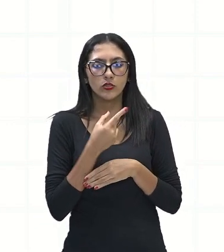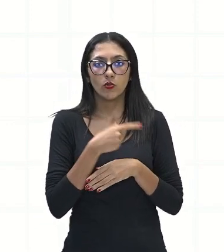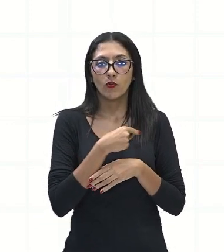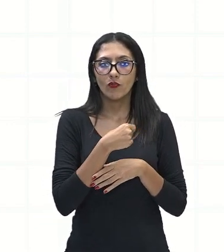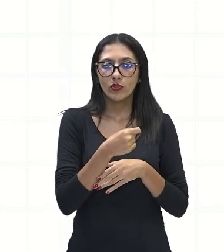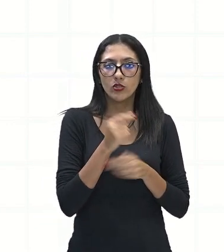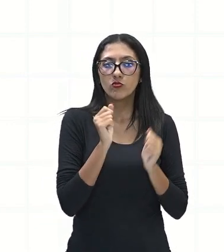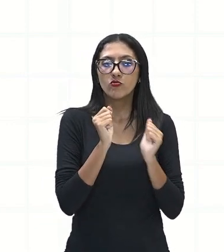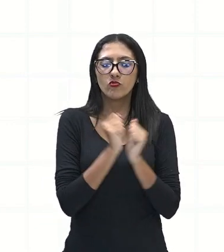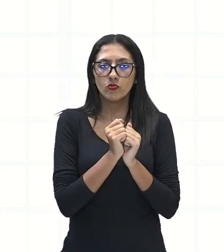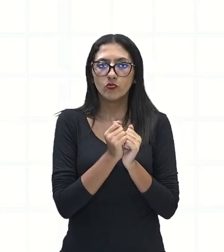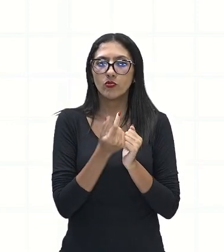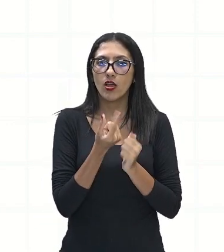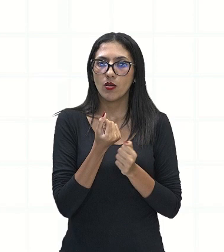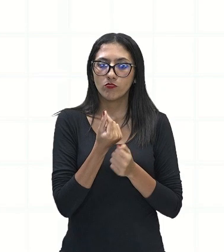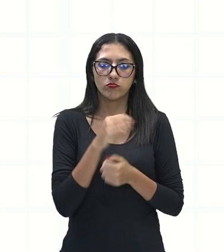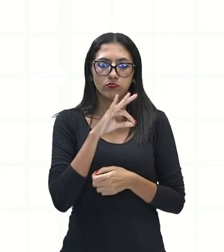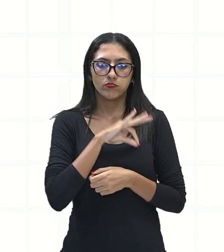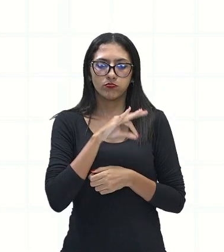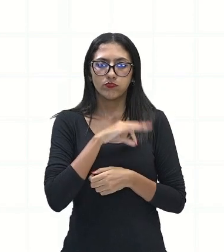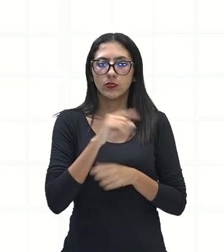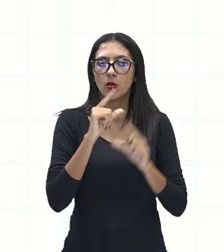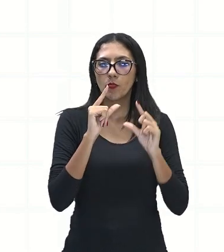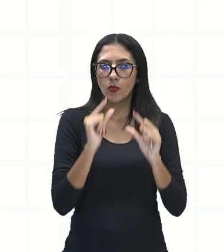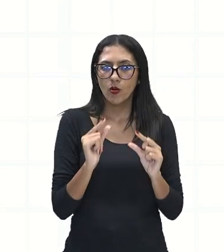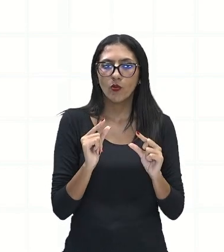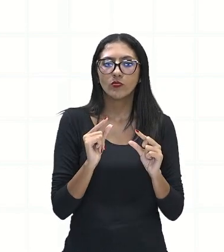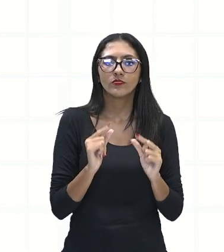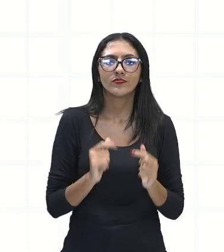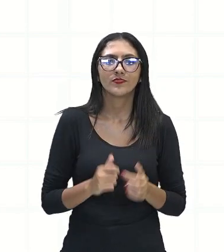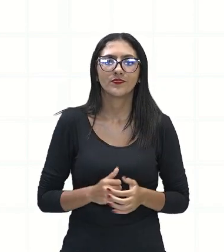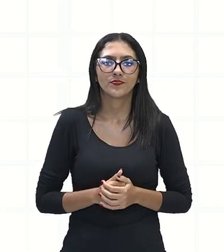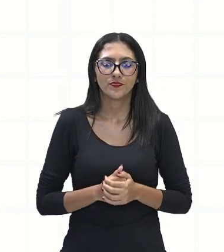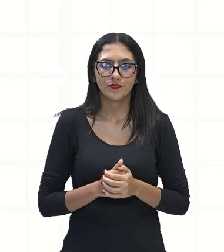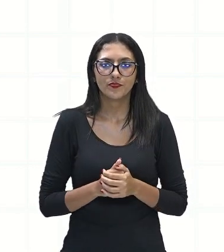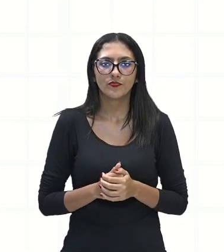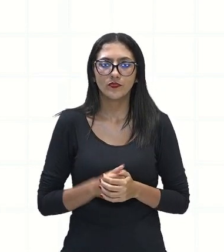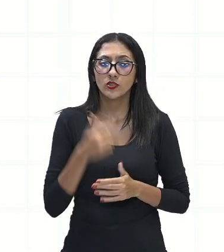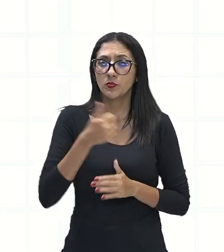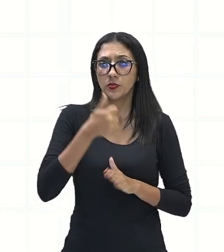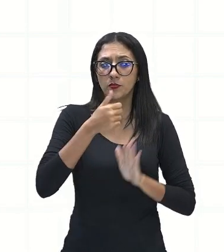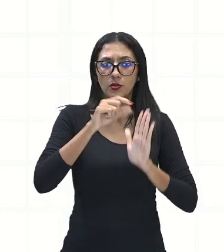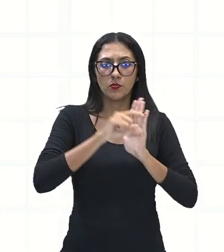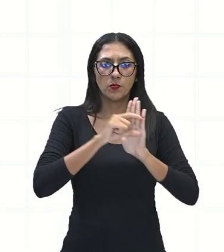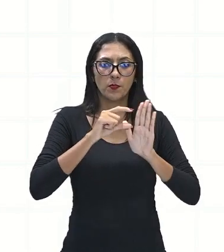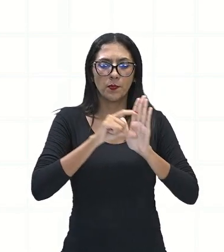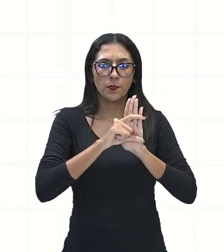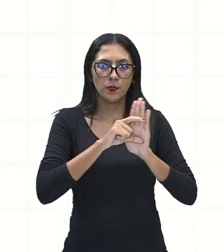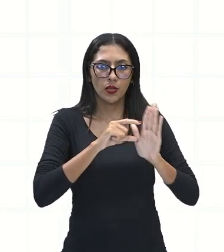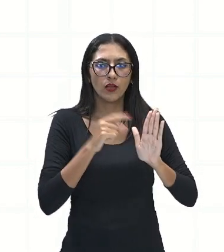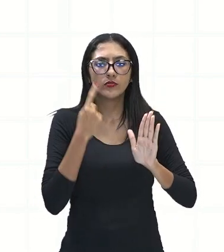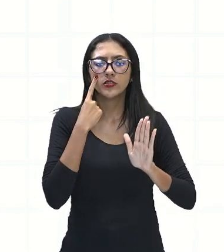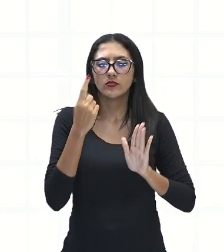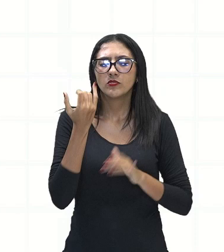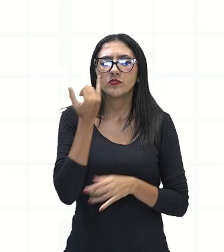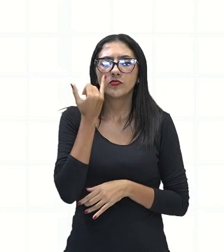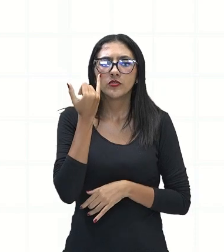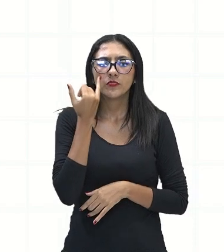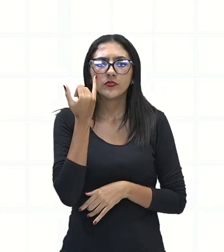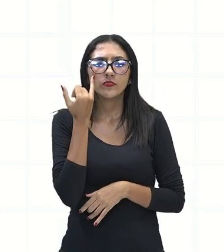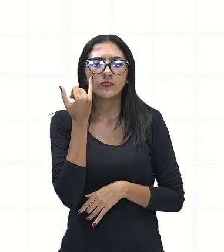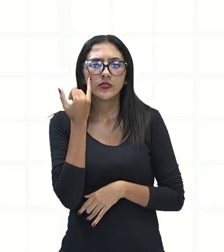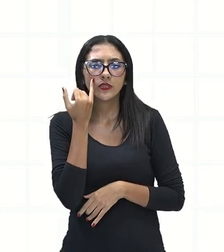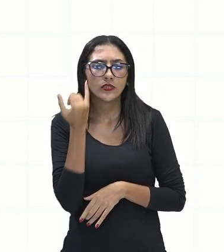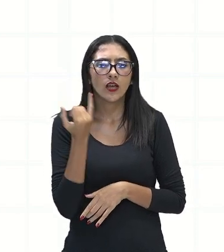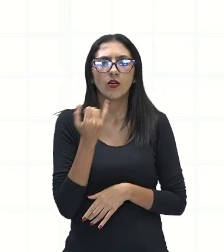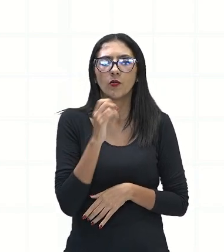parágrafo aqui do texto, a gente já começa a perceber o sentido da palavra vacas magras, né? Está no sentido